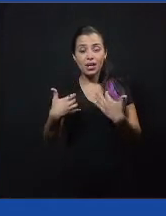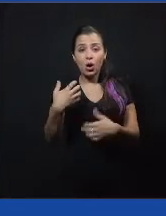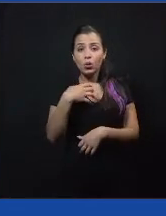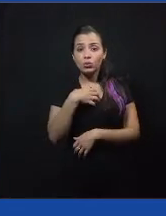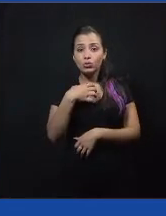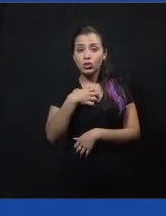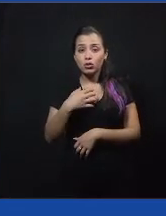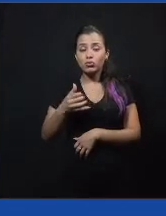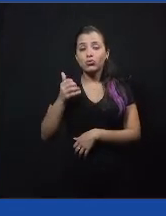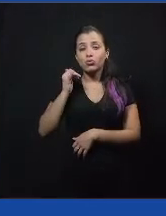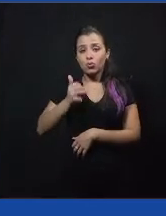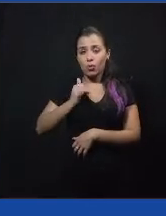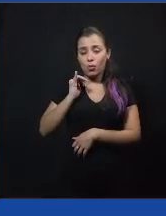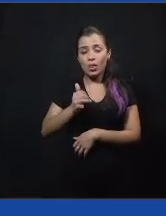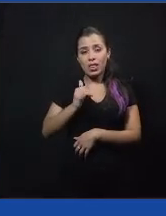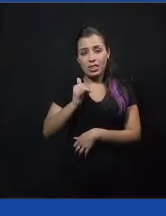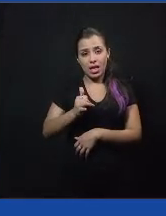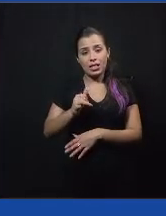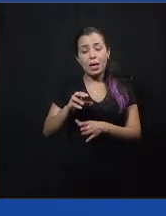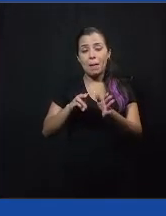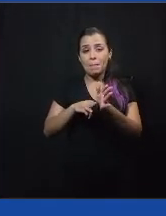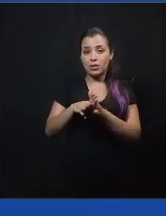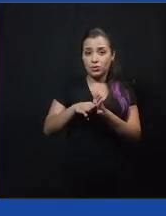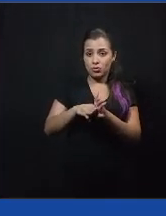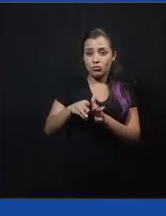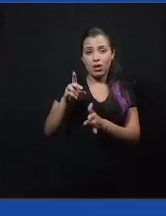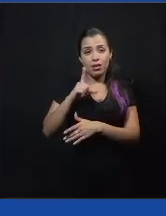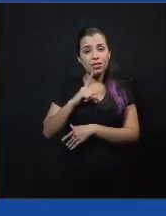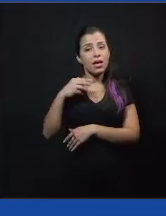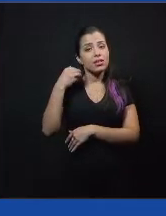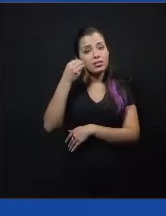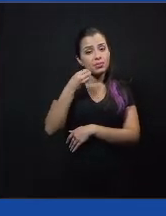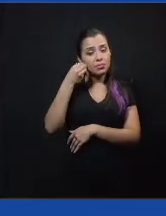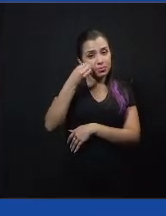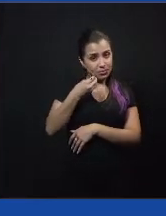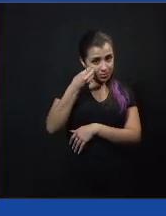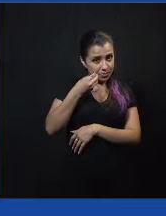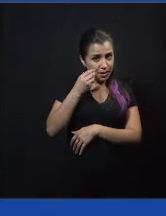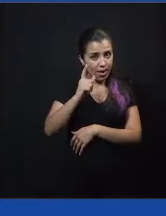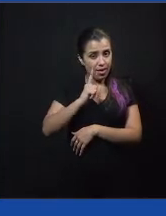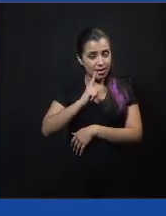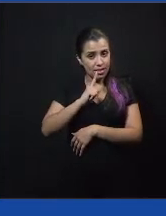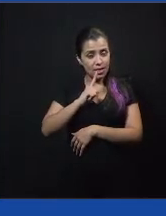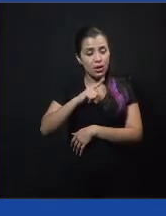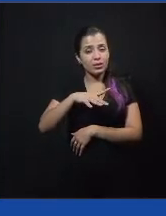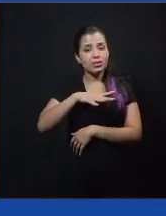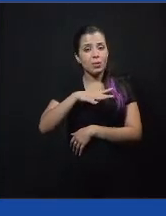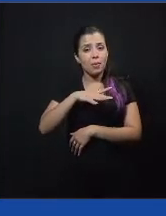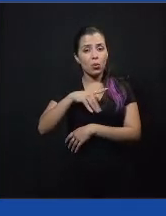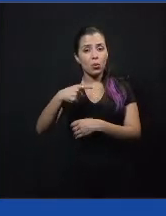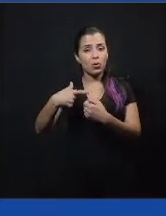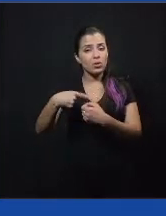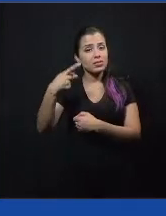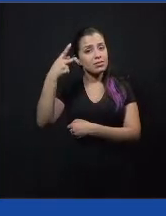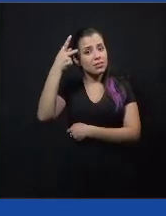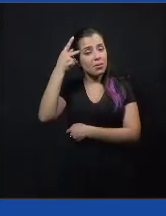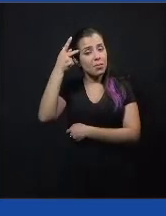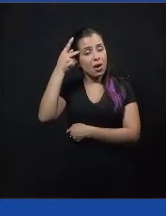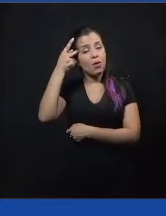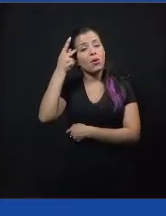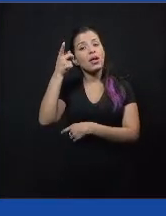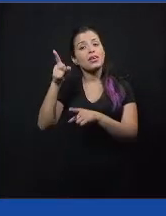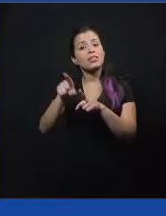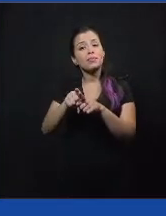tempo que a gente conta sobre essa experiência do trabalho recém-realizado no município de Matão, no interior de São Paulo, e